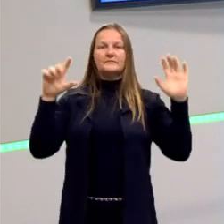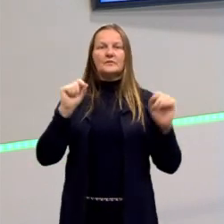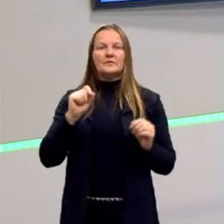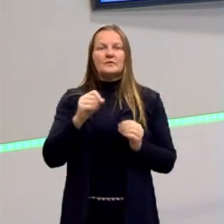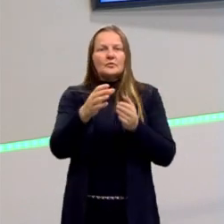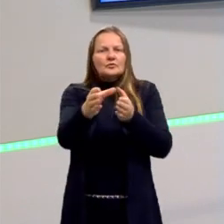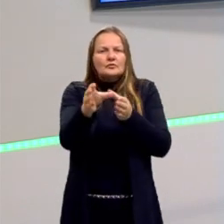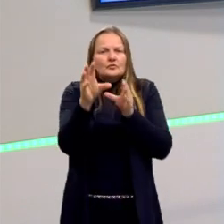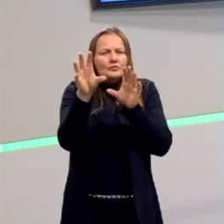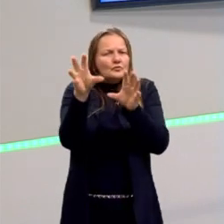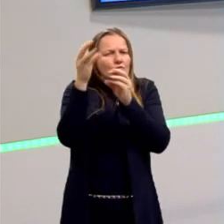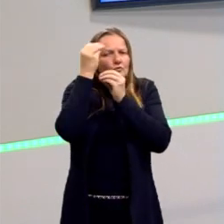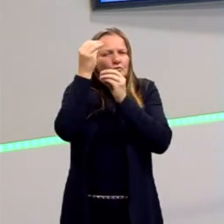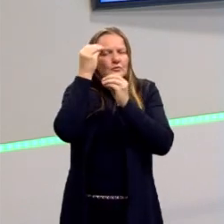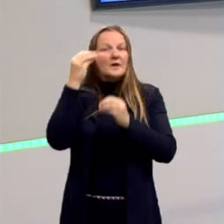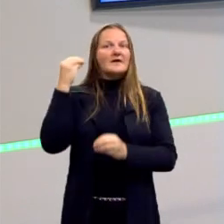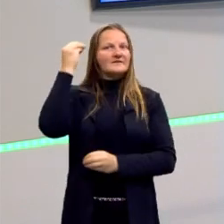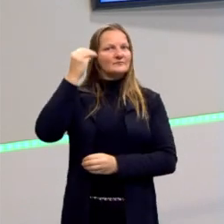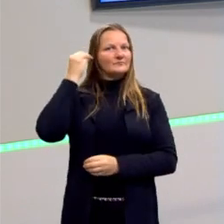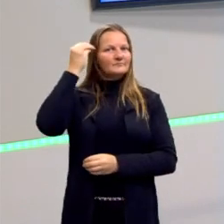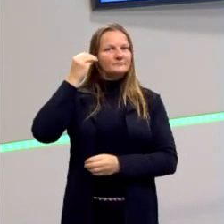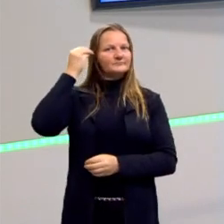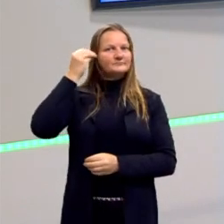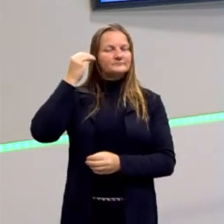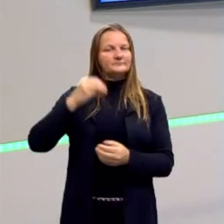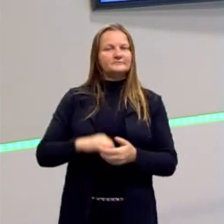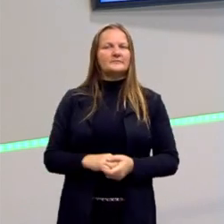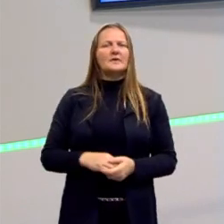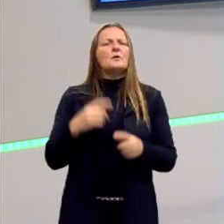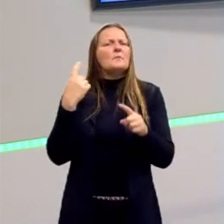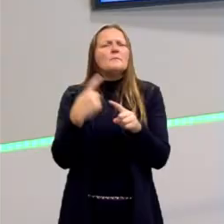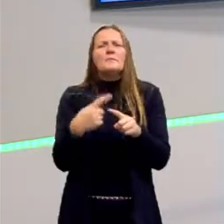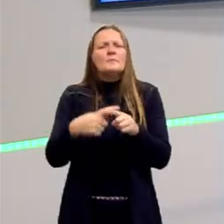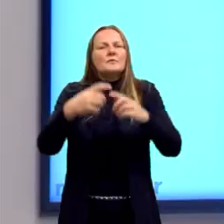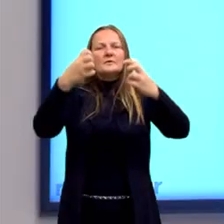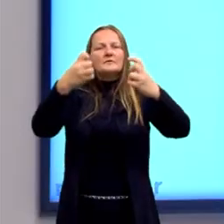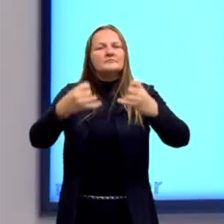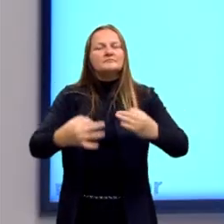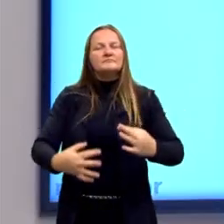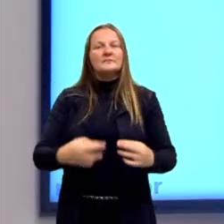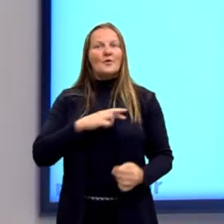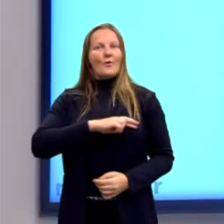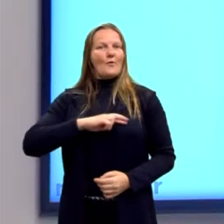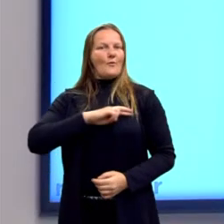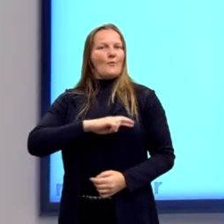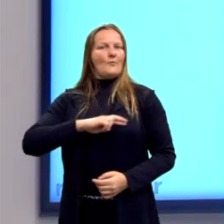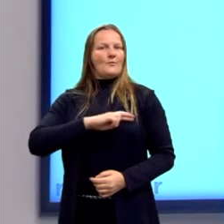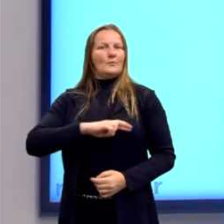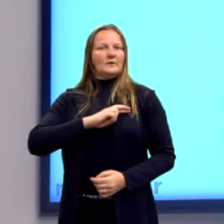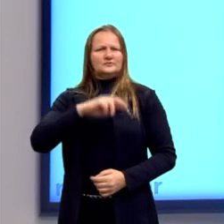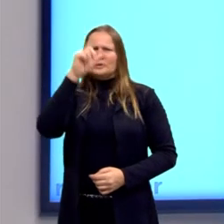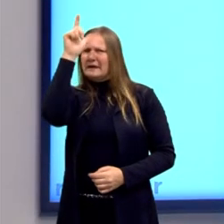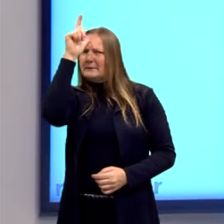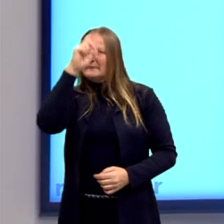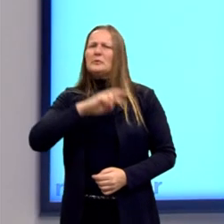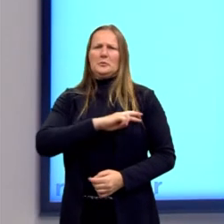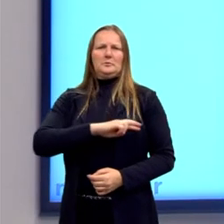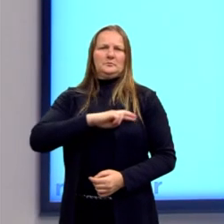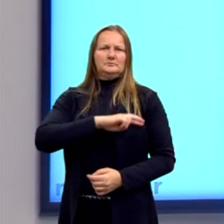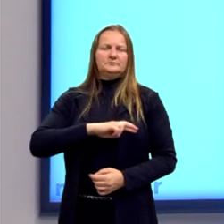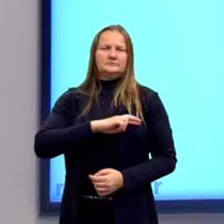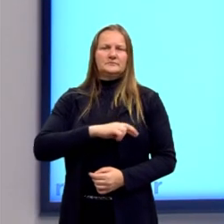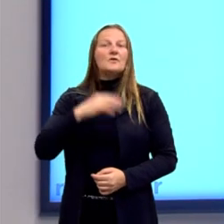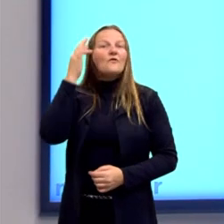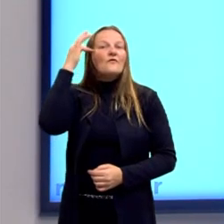captamos pela experiência. E por que essa questão do romântico? Os